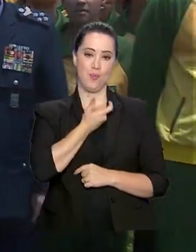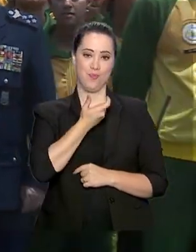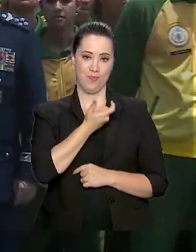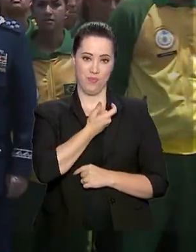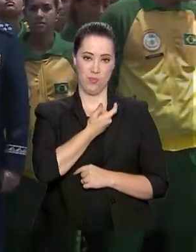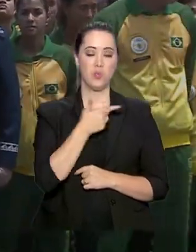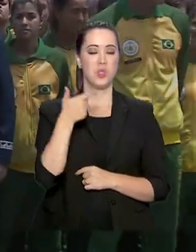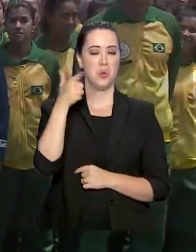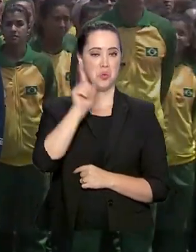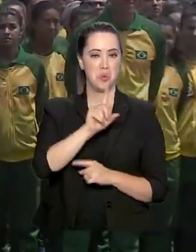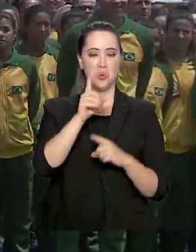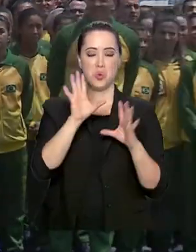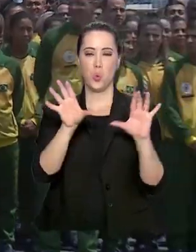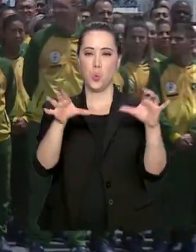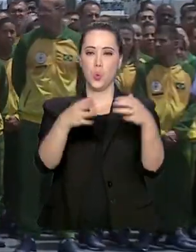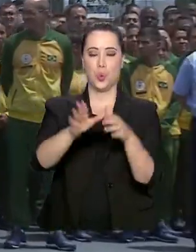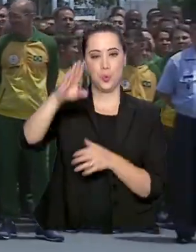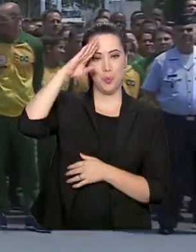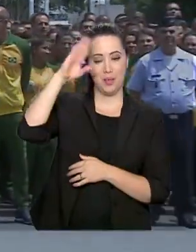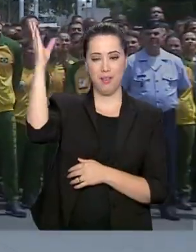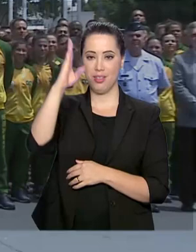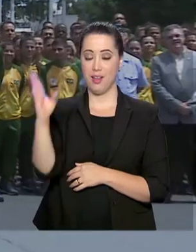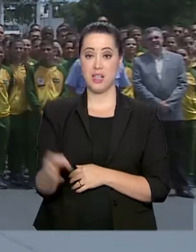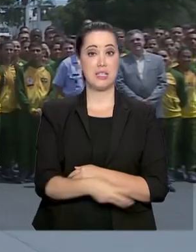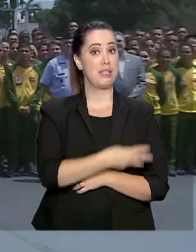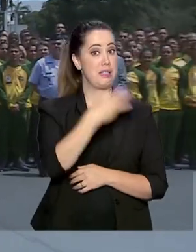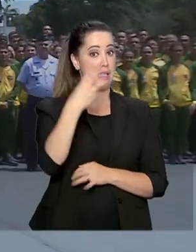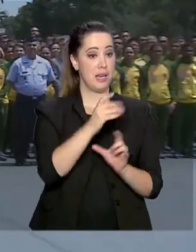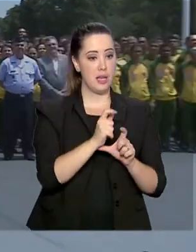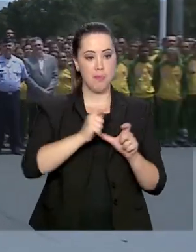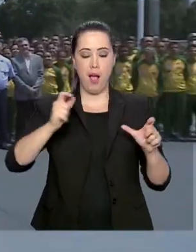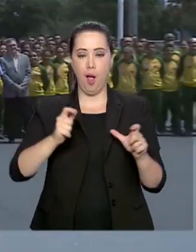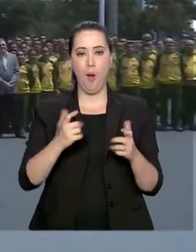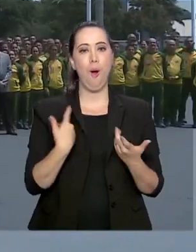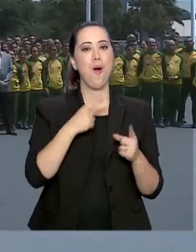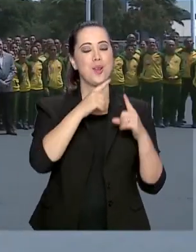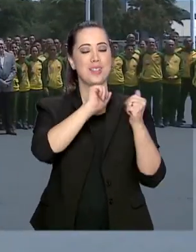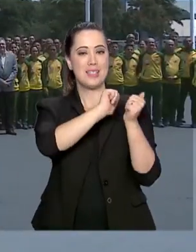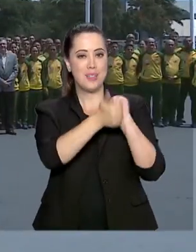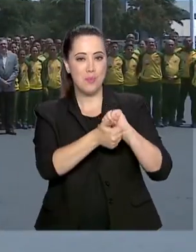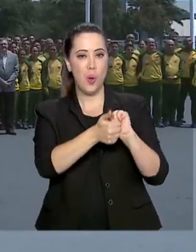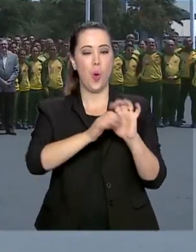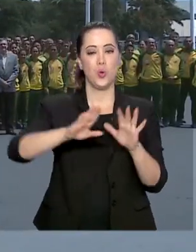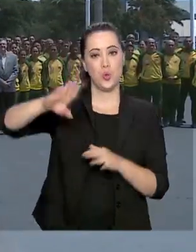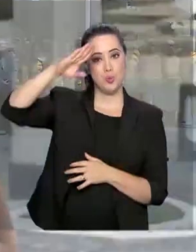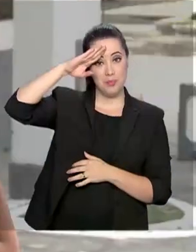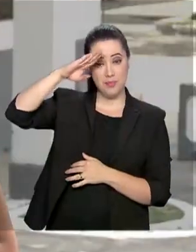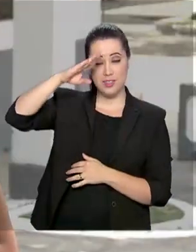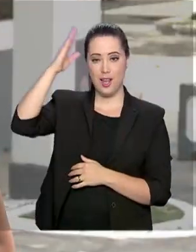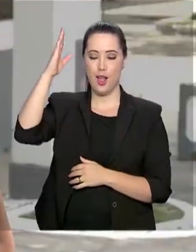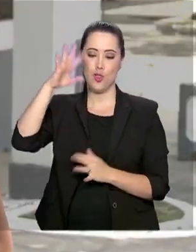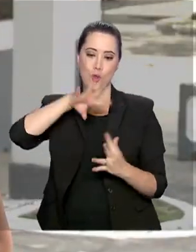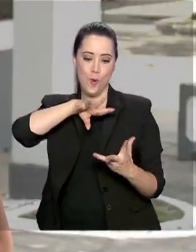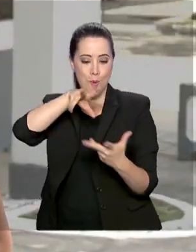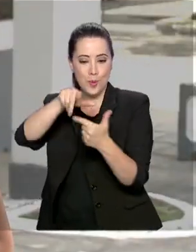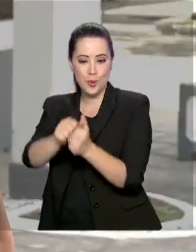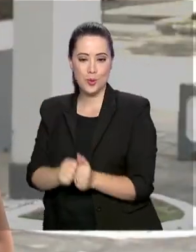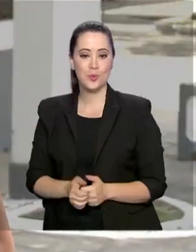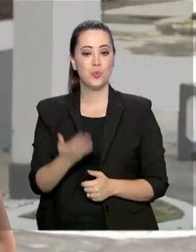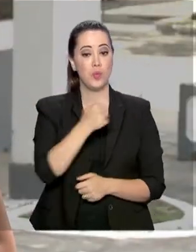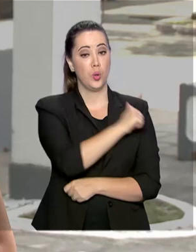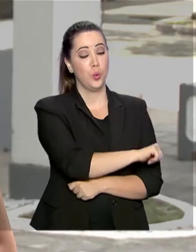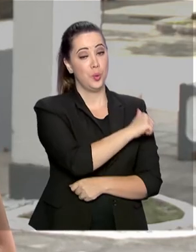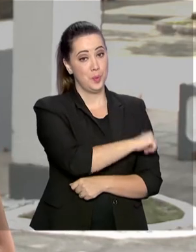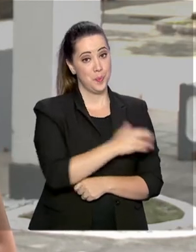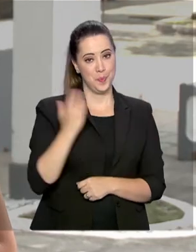posição do time militar Brasil como uma das três maiores potências desportivas militares do mundo. Do Rio de Janeiro, Priscila